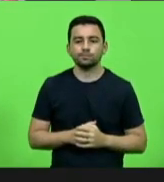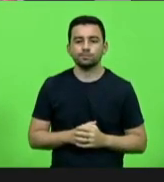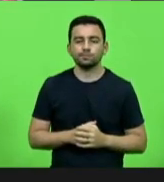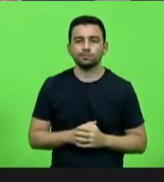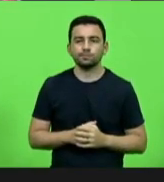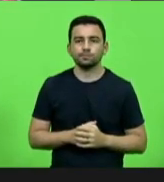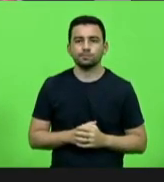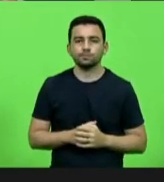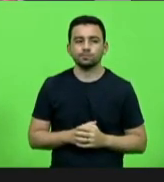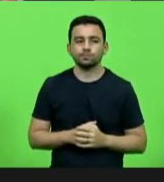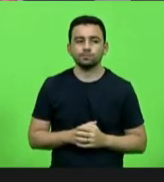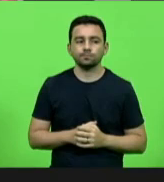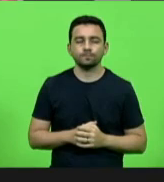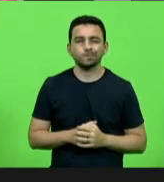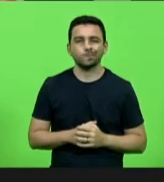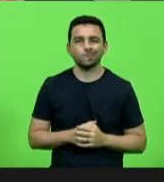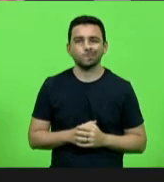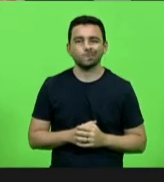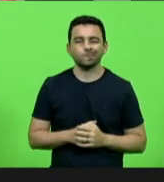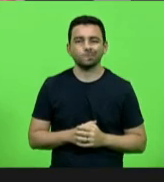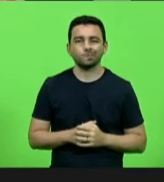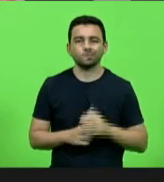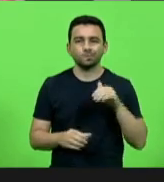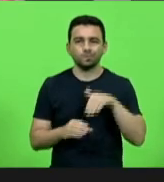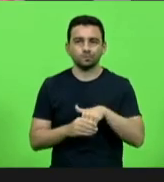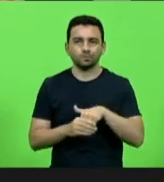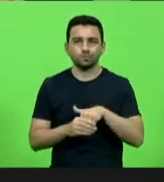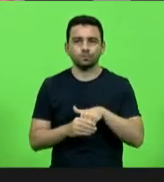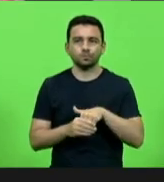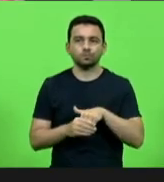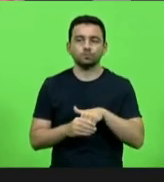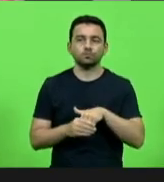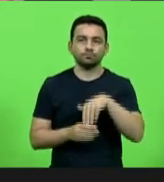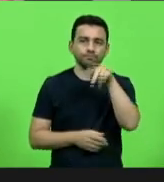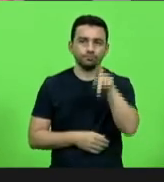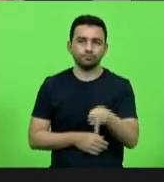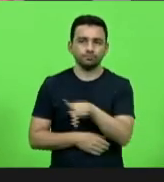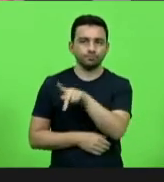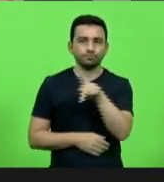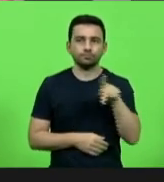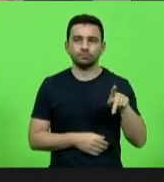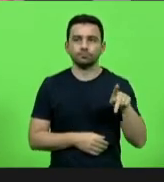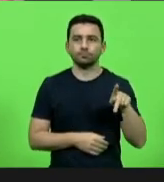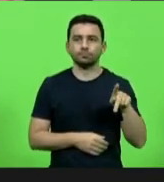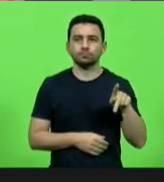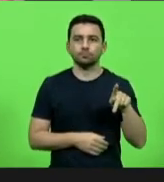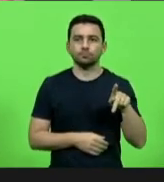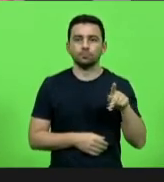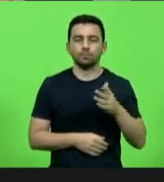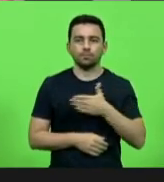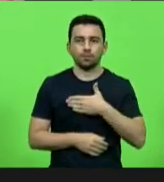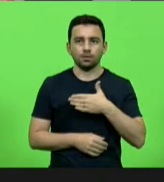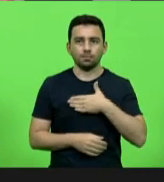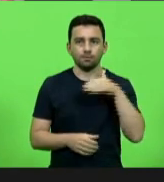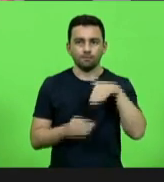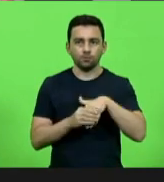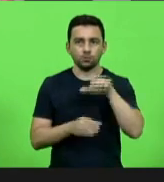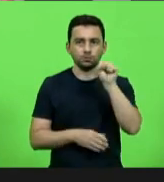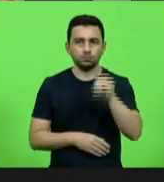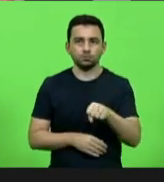sim, senhor presidente. Como vota o deputado Padre Pedro Baldiceira? O meu voto é sim.